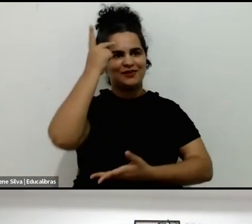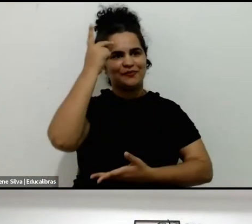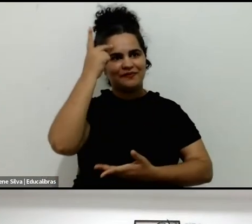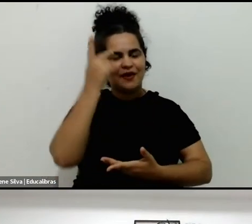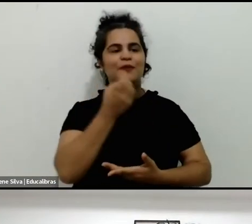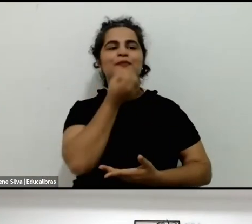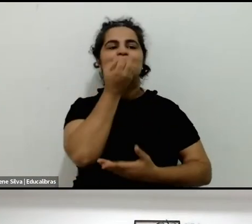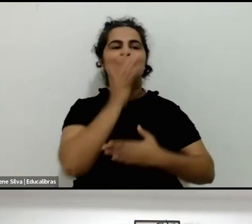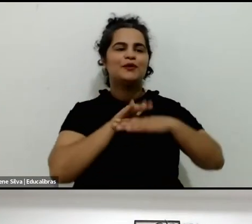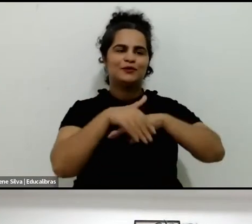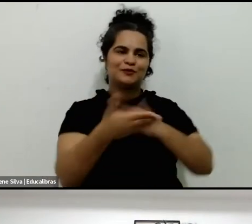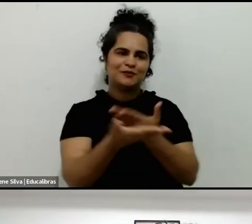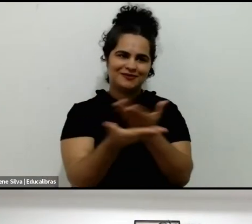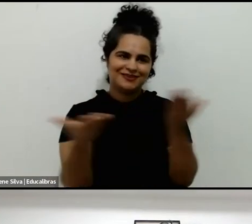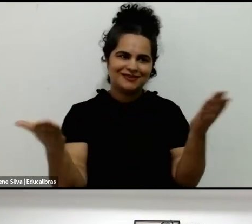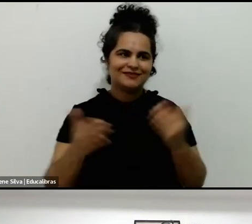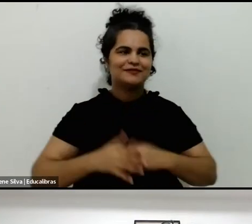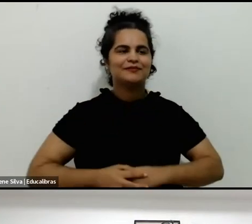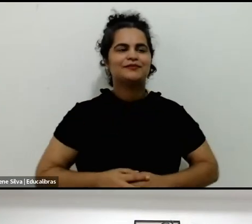excelente noite.